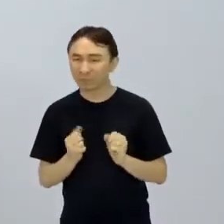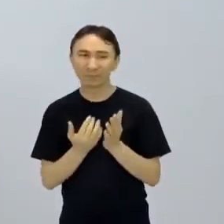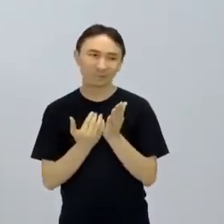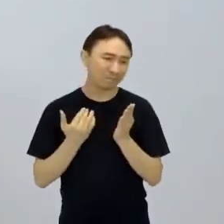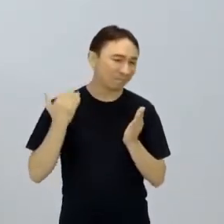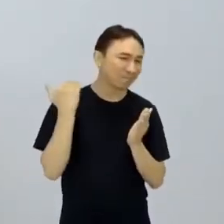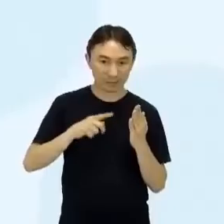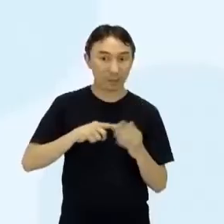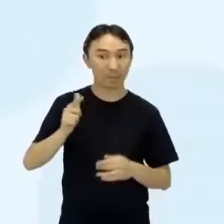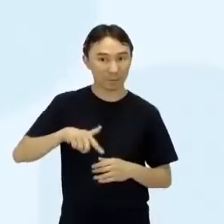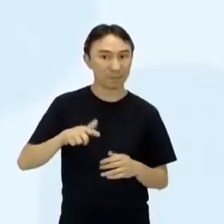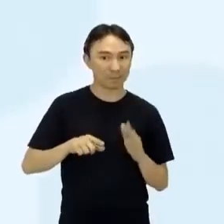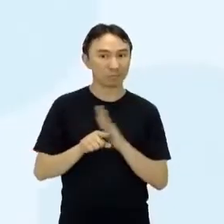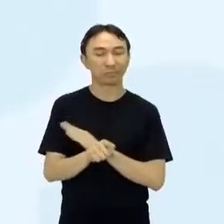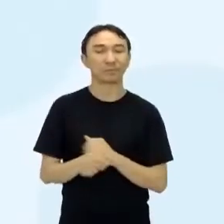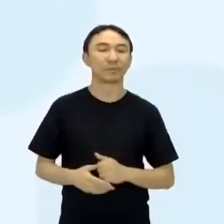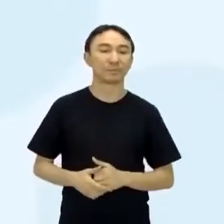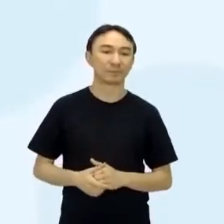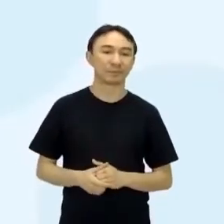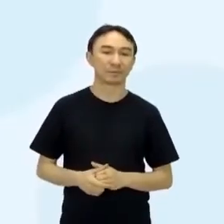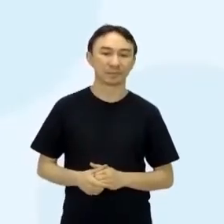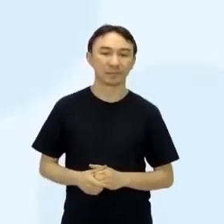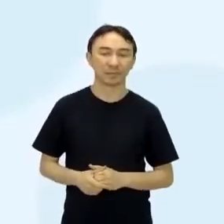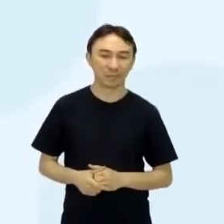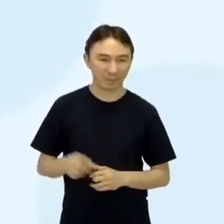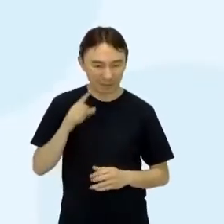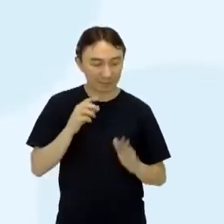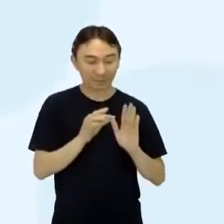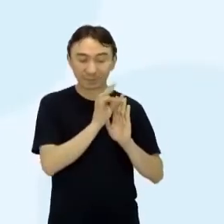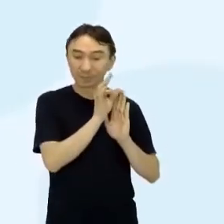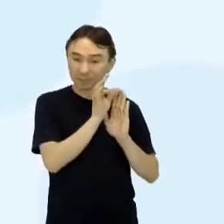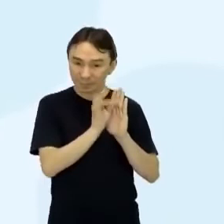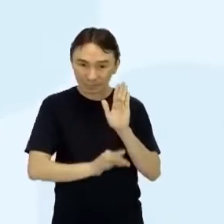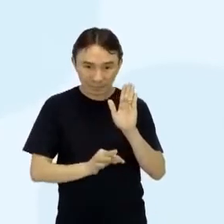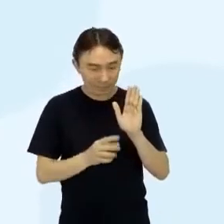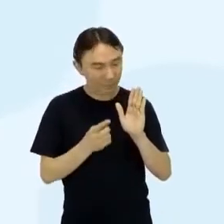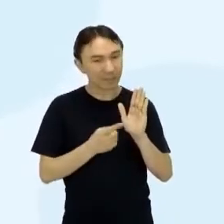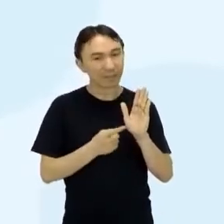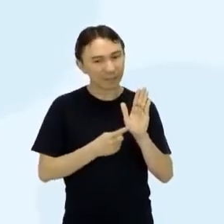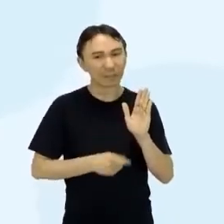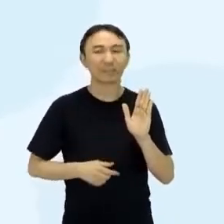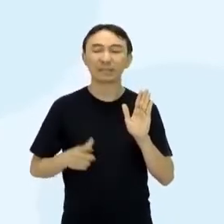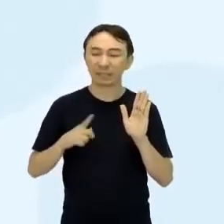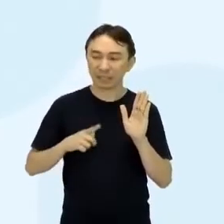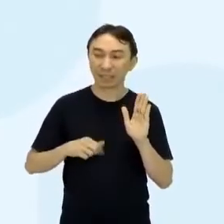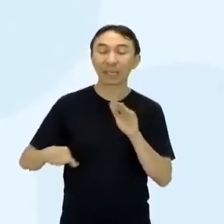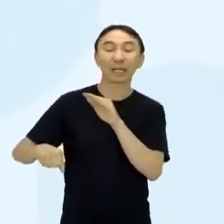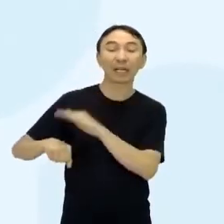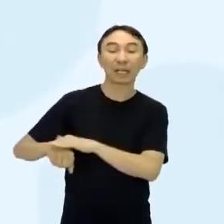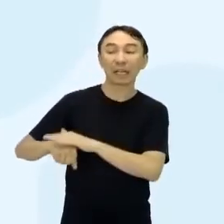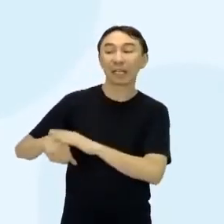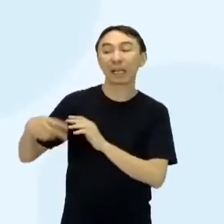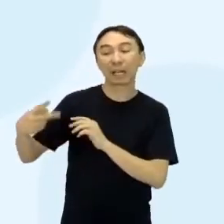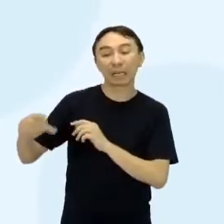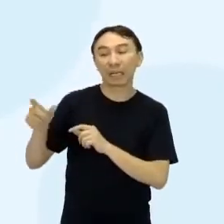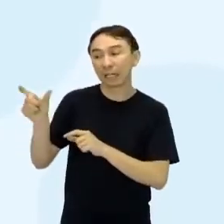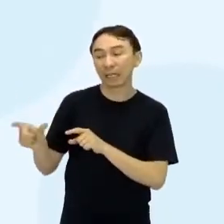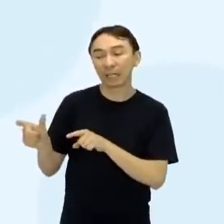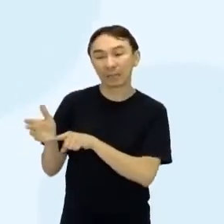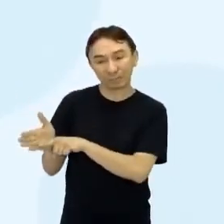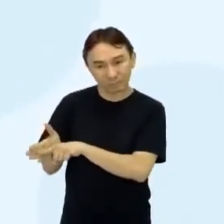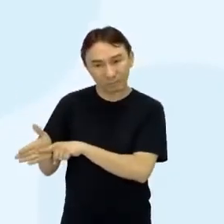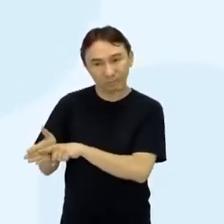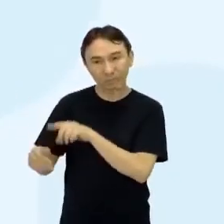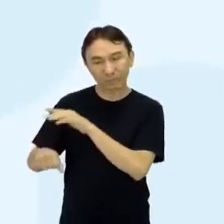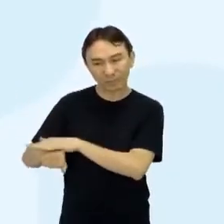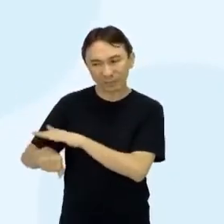O que vocês podem mencionar? Nesse fragmento, então, nesse texto, ele faz referência sobre a pesquisa, justificando, né, por que que